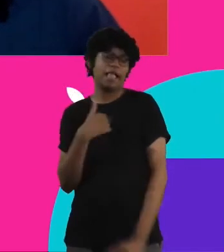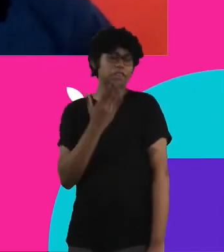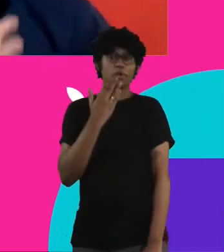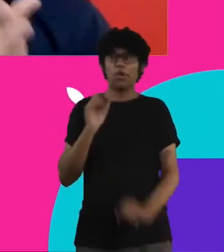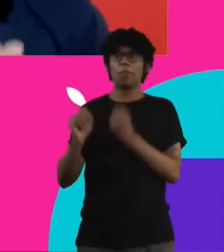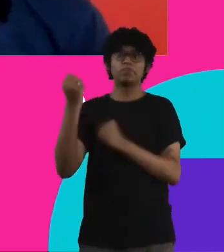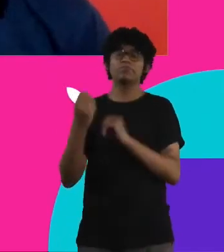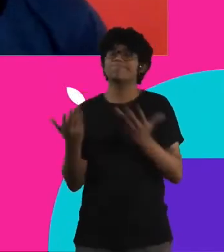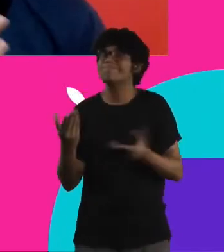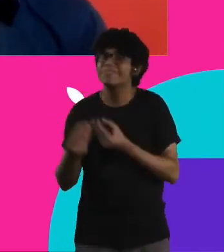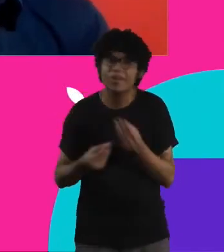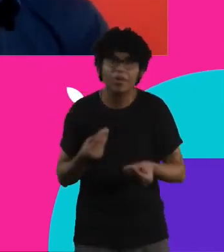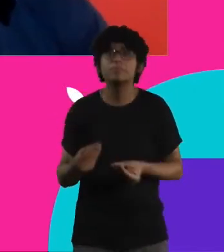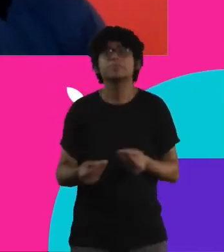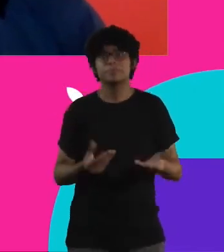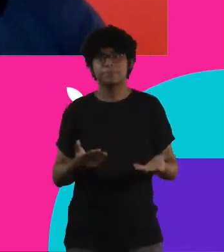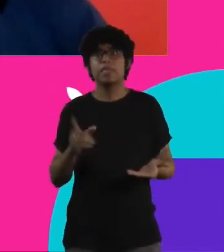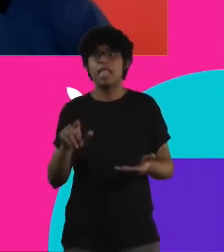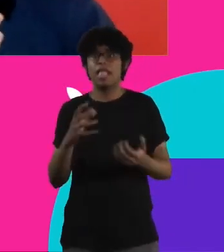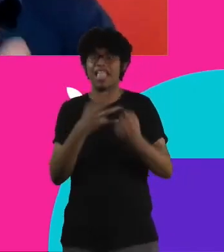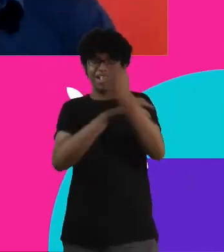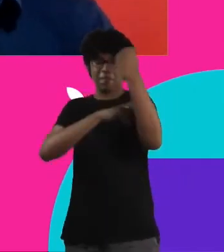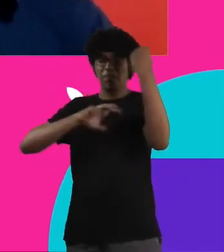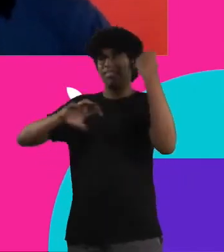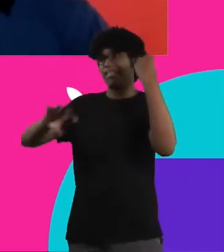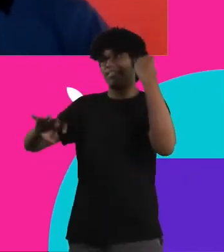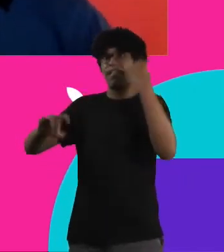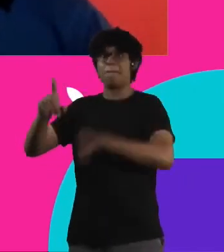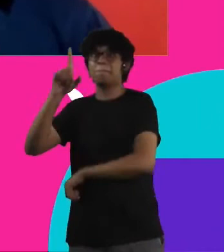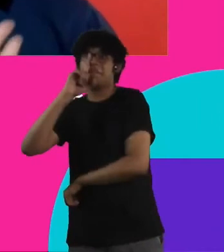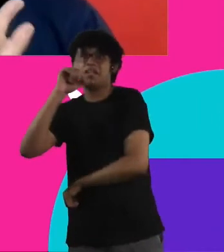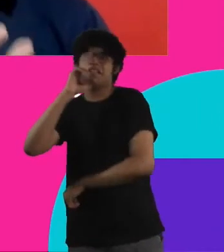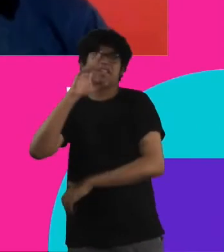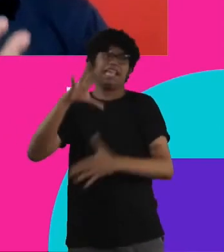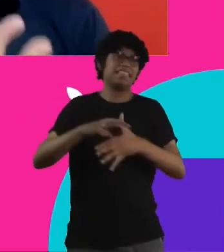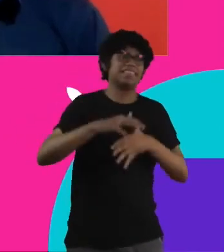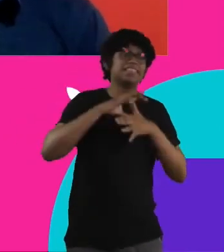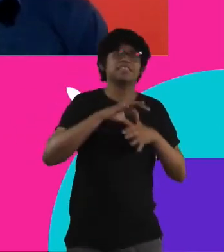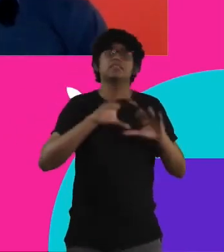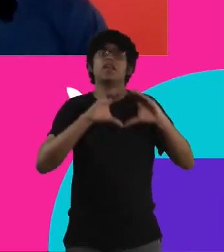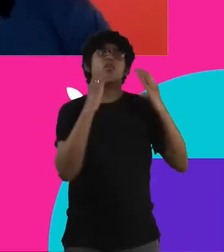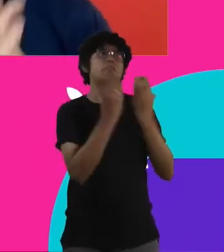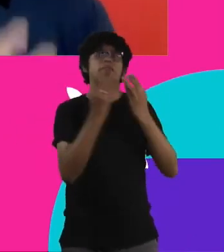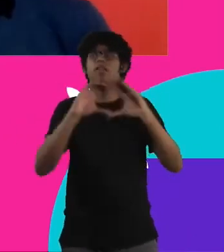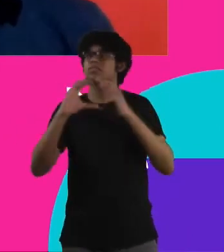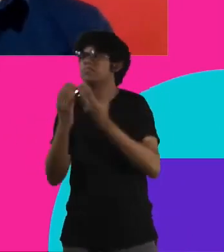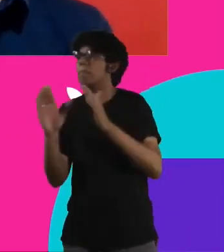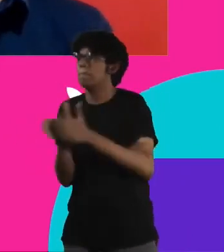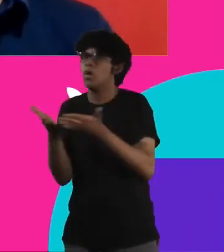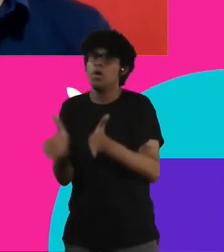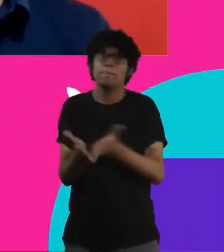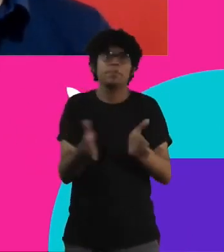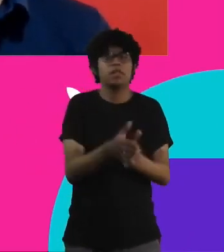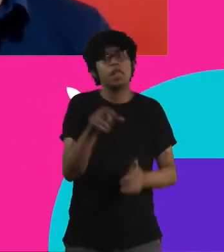mim é esse empoderamento desses líderes locais dessas mães de família de todos esses povos que eu comentei que isso entra